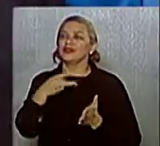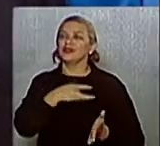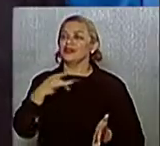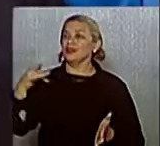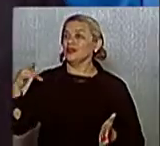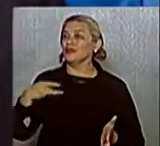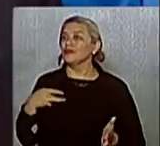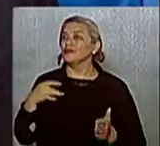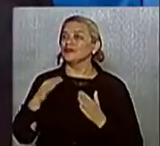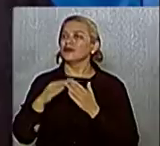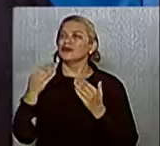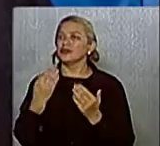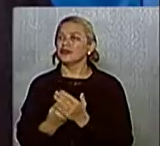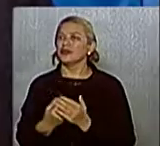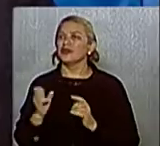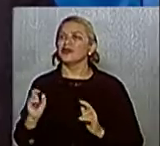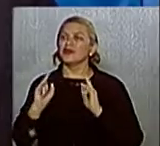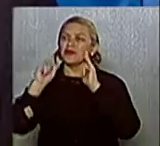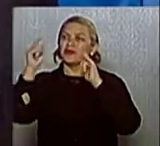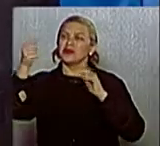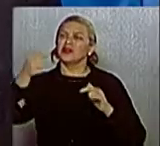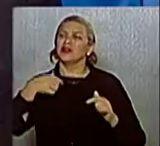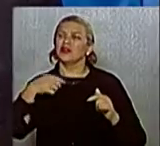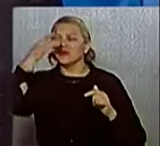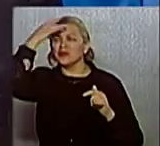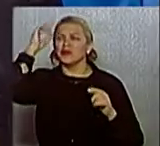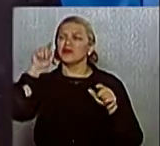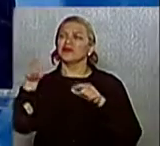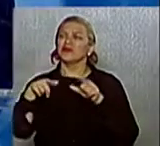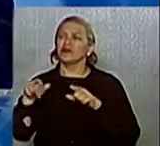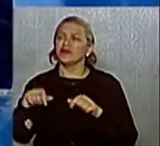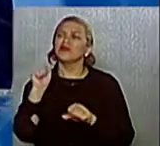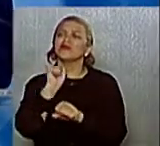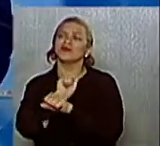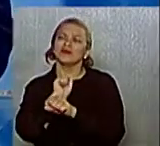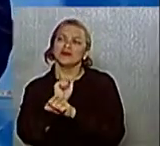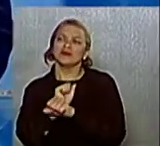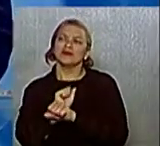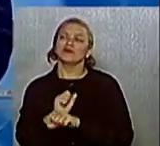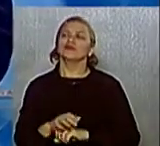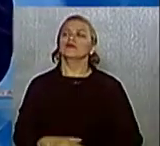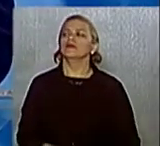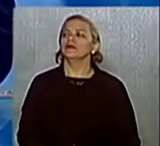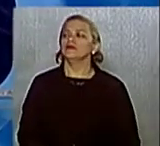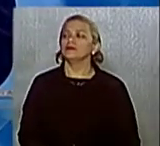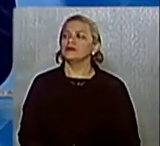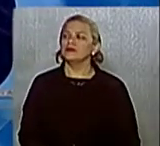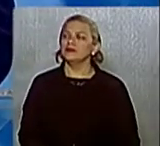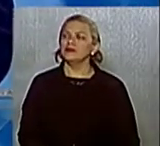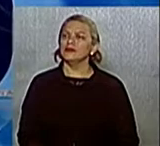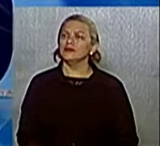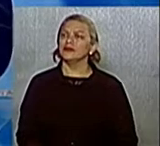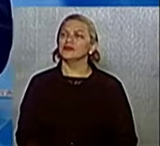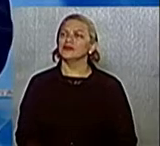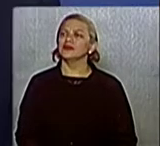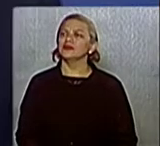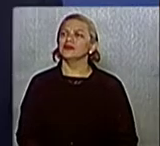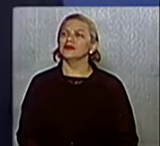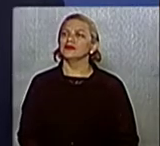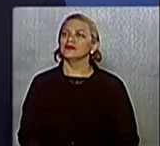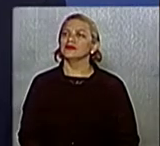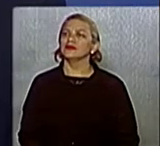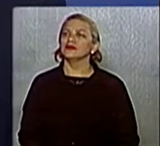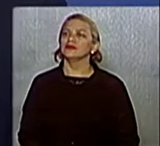trabalha pode ficar para uma segunda etapa. Eu não tenho a menor dúvida disso. Um minuto para a réplica do candidato Argos Ranieri.